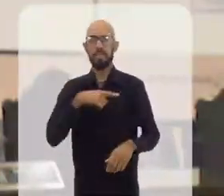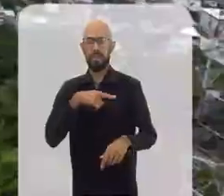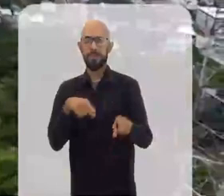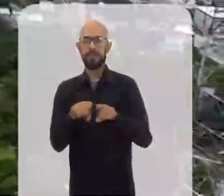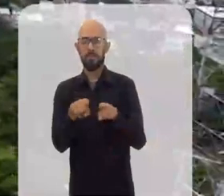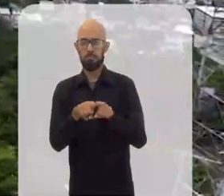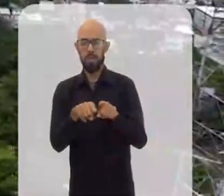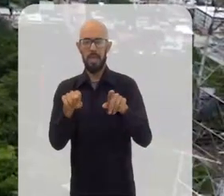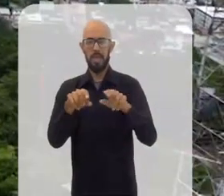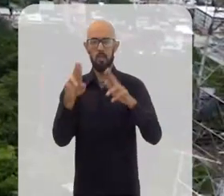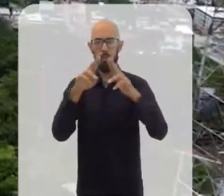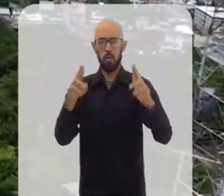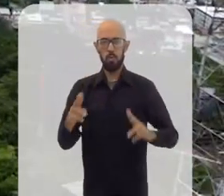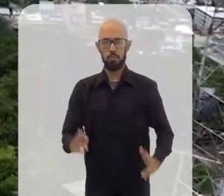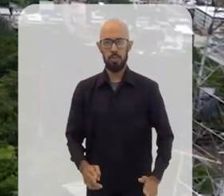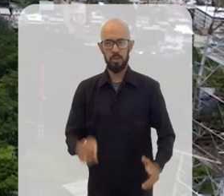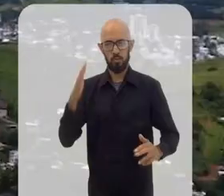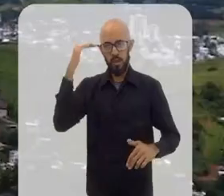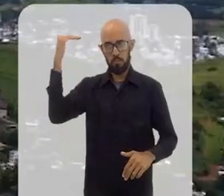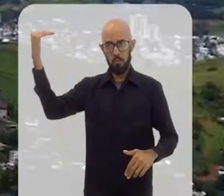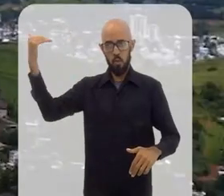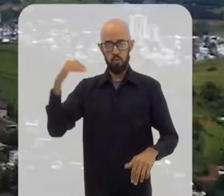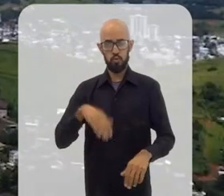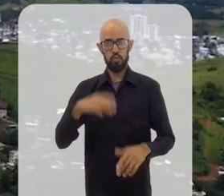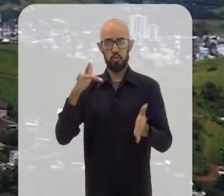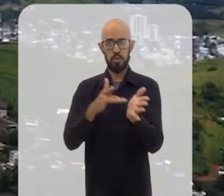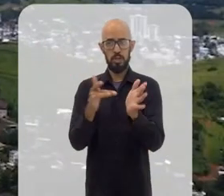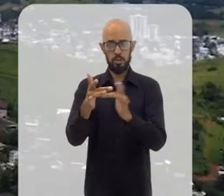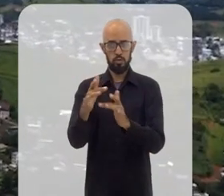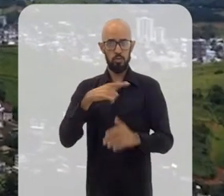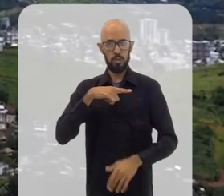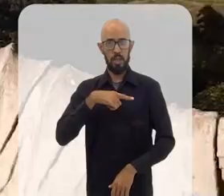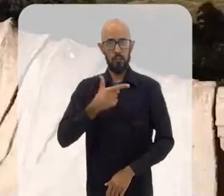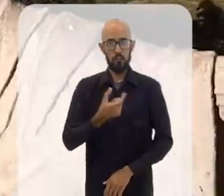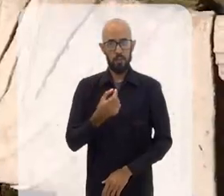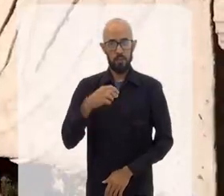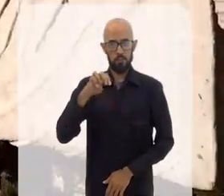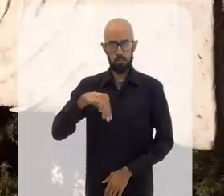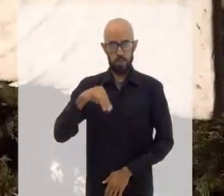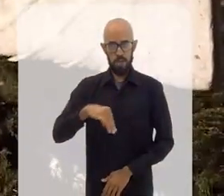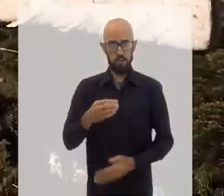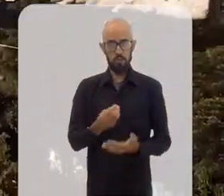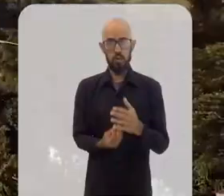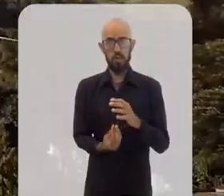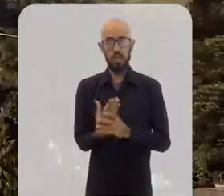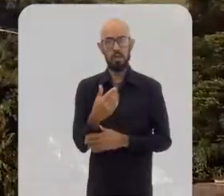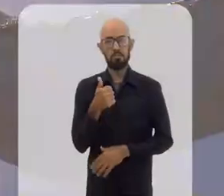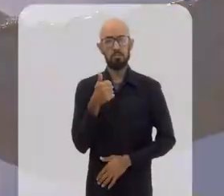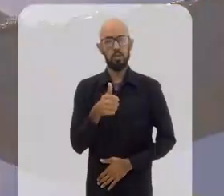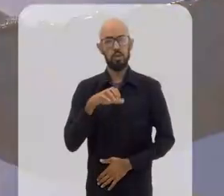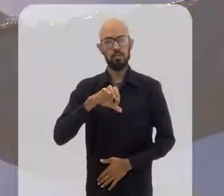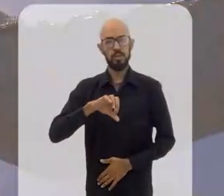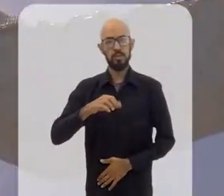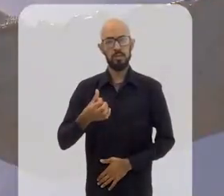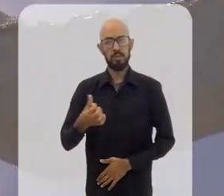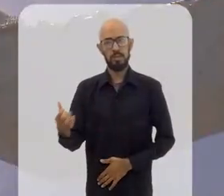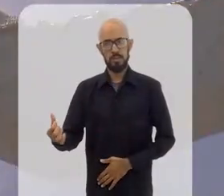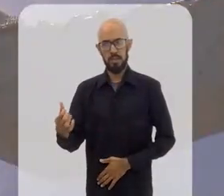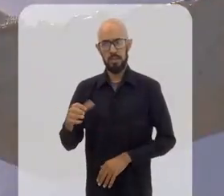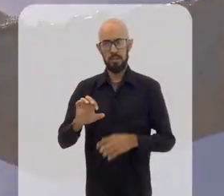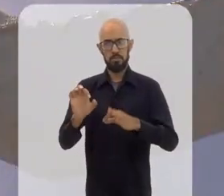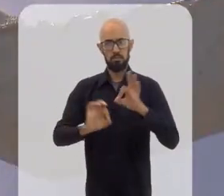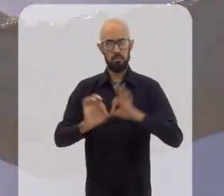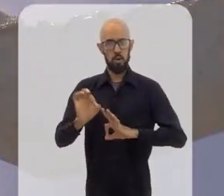café. Itaperuna tem monumento famoso. O Cristo Redentor da cidade tem 20 metros de altura e foi inaugurado em